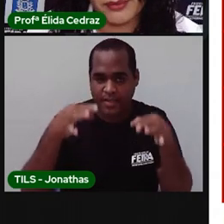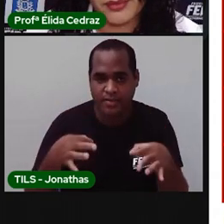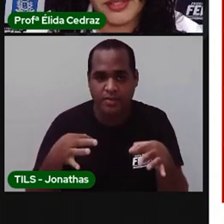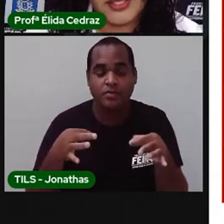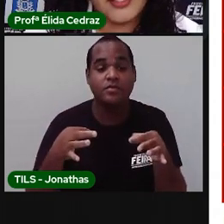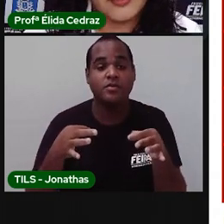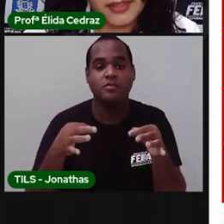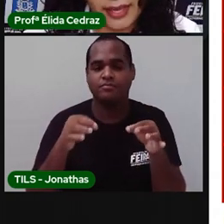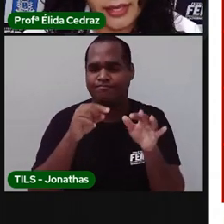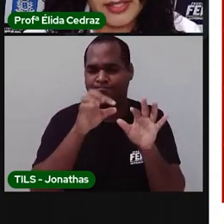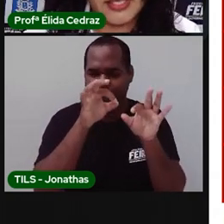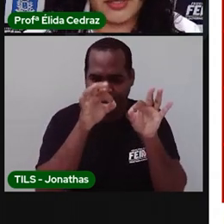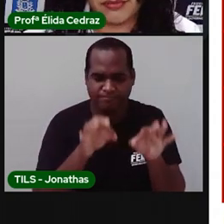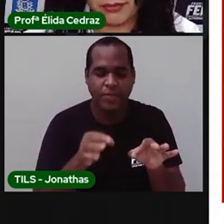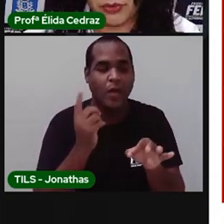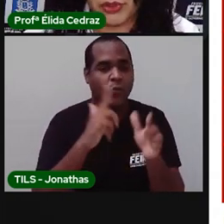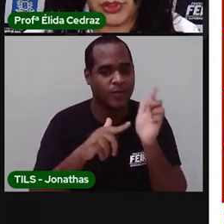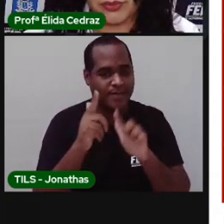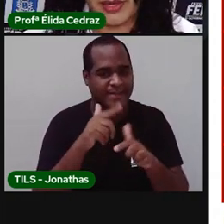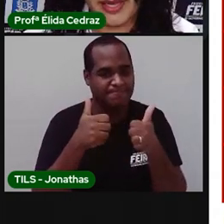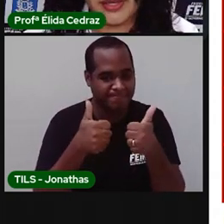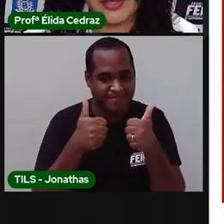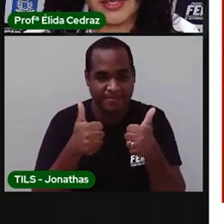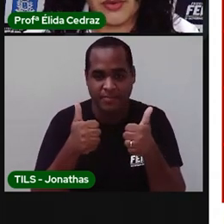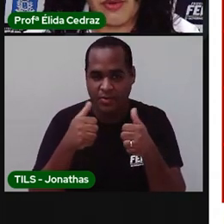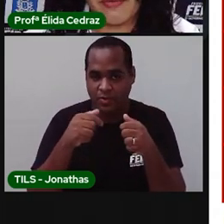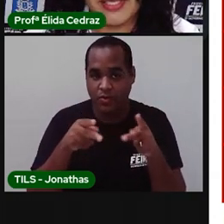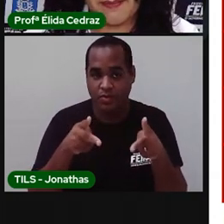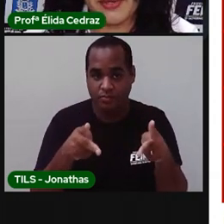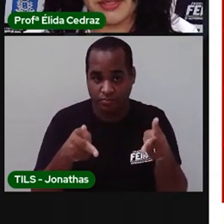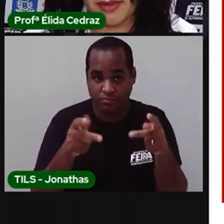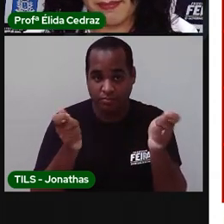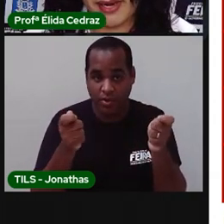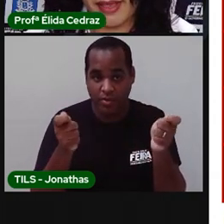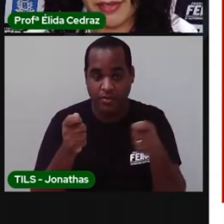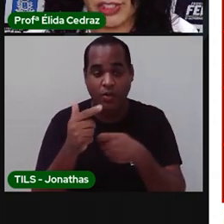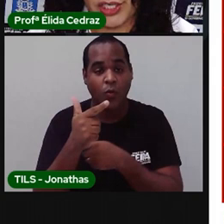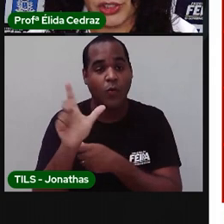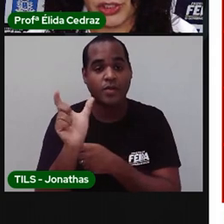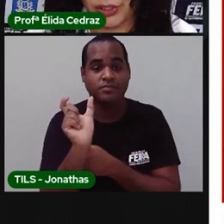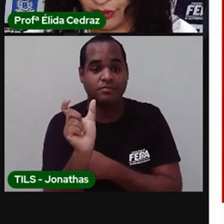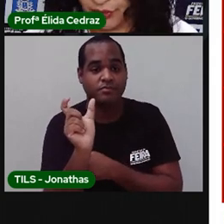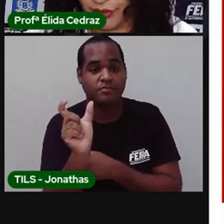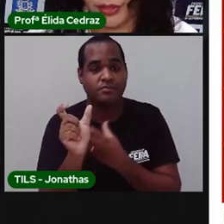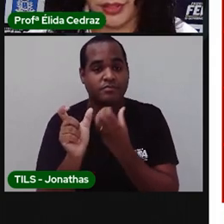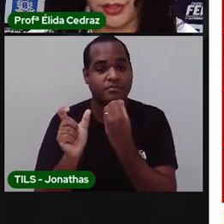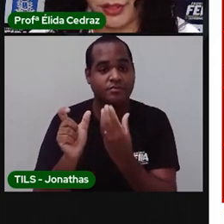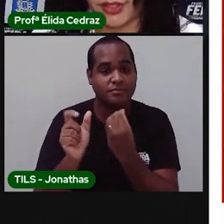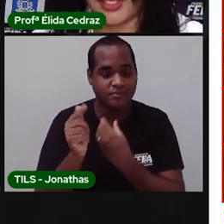alfabeto. Né? Então, vamos continuar. Qual vai ser a próxima palavra, gente?